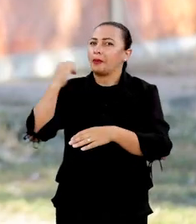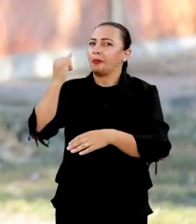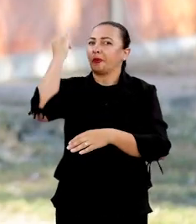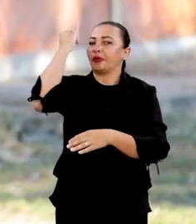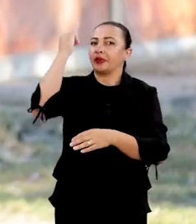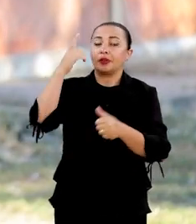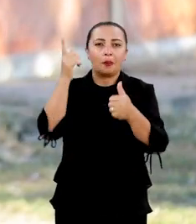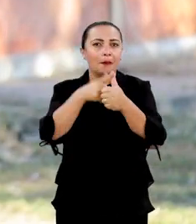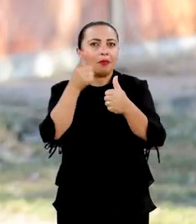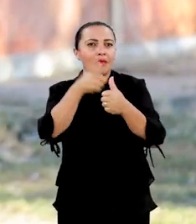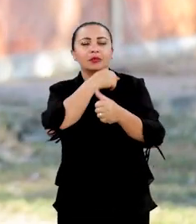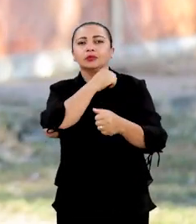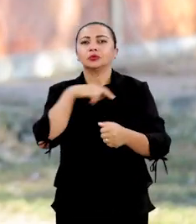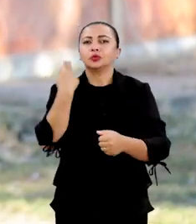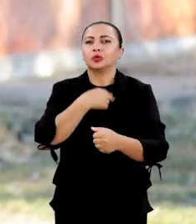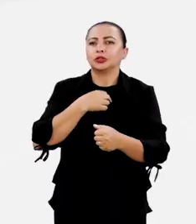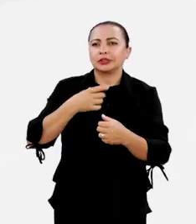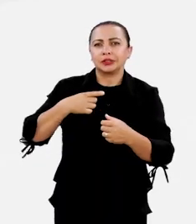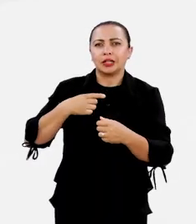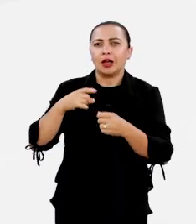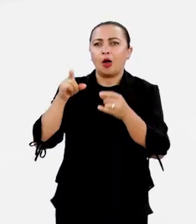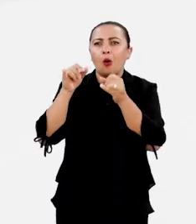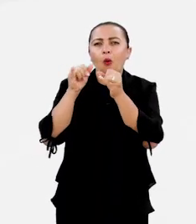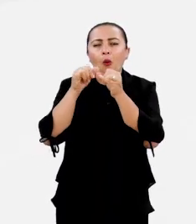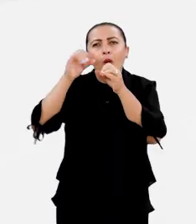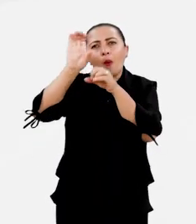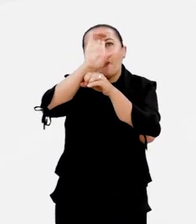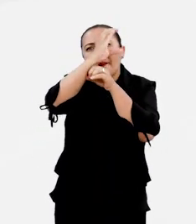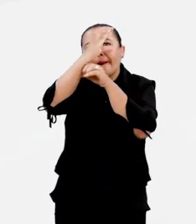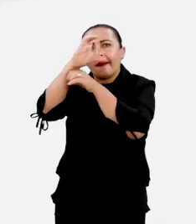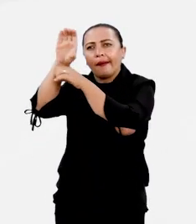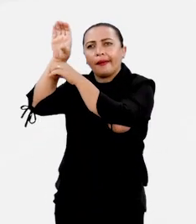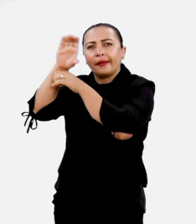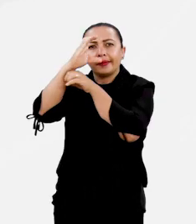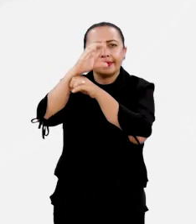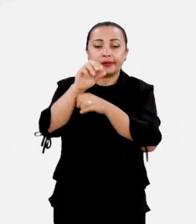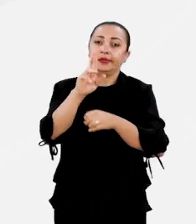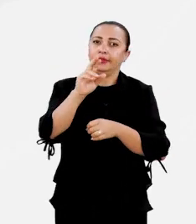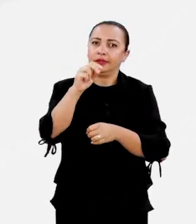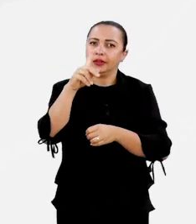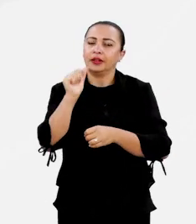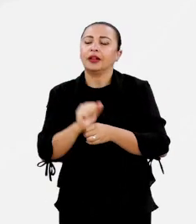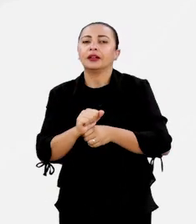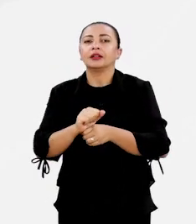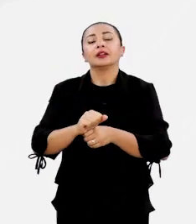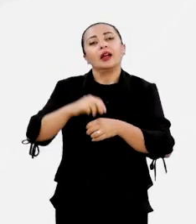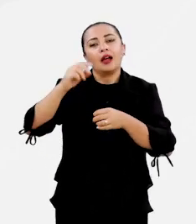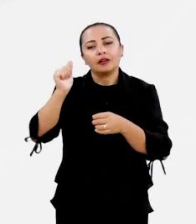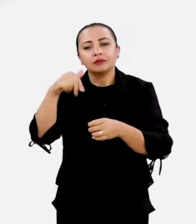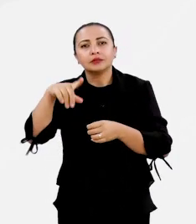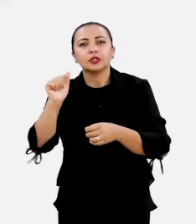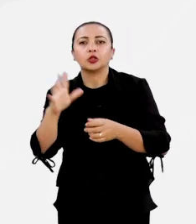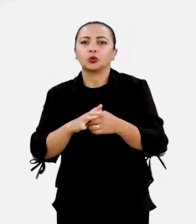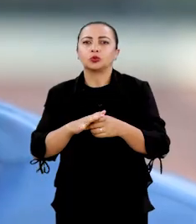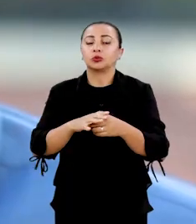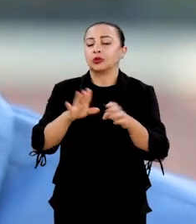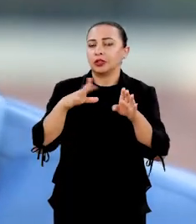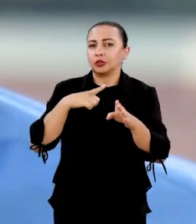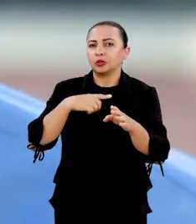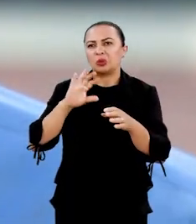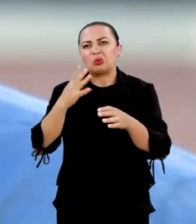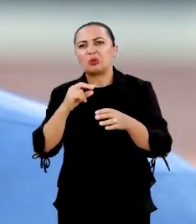principais. Então, instalamos, primeiramente, um radar ionosférico analógico, que era conhecido como ionossonda.